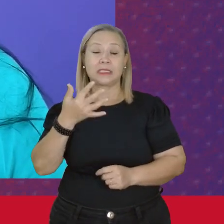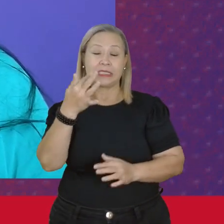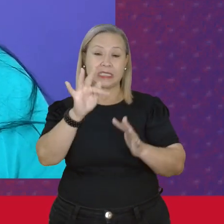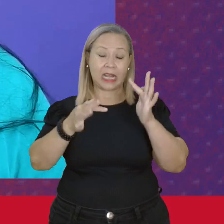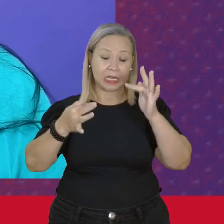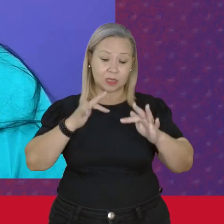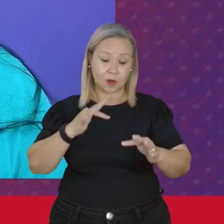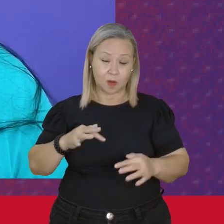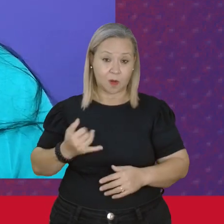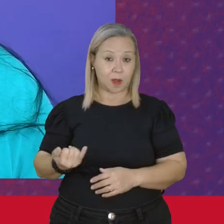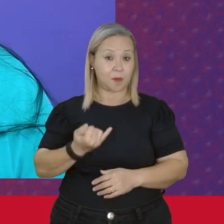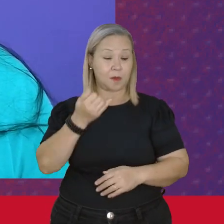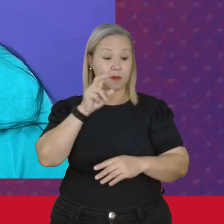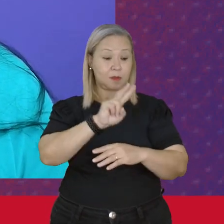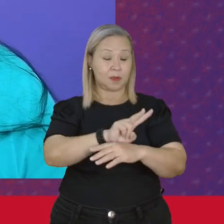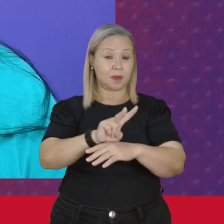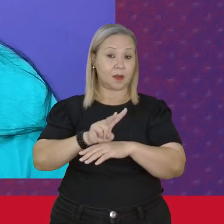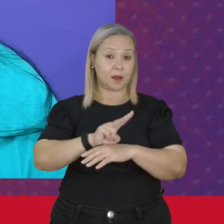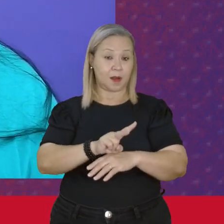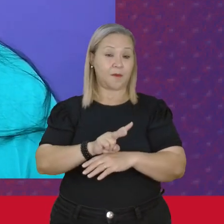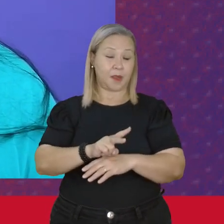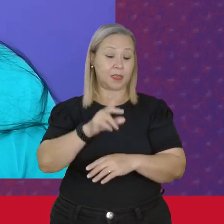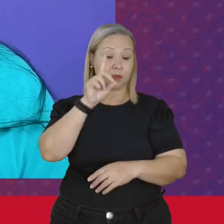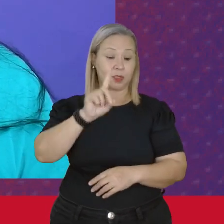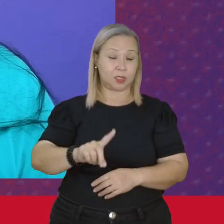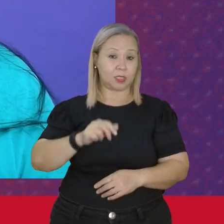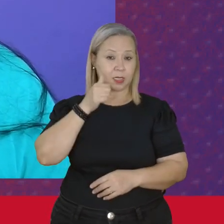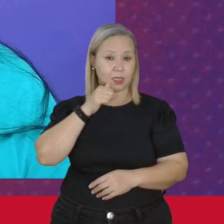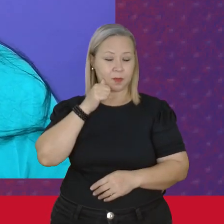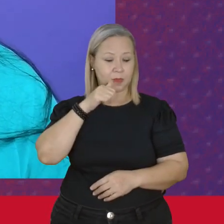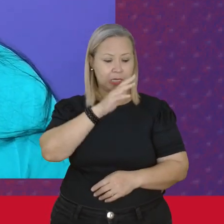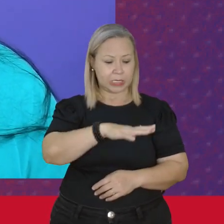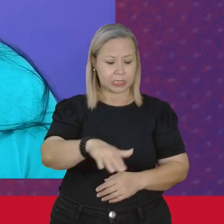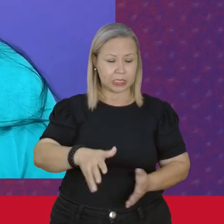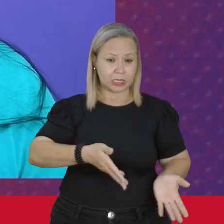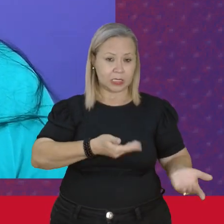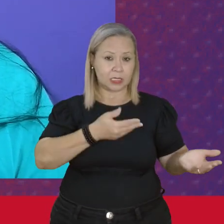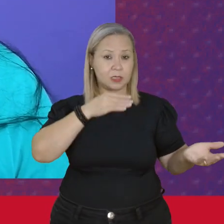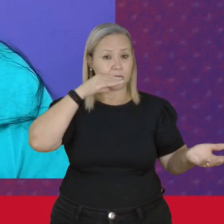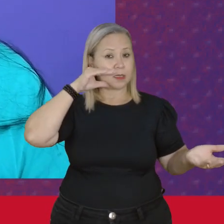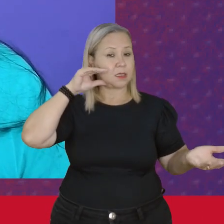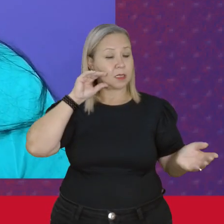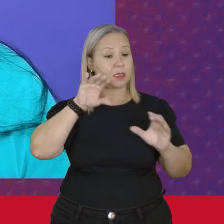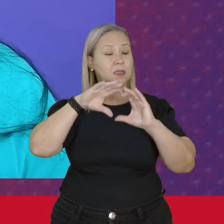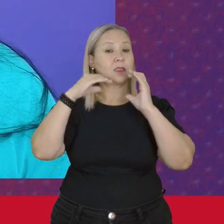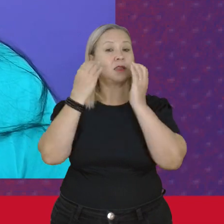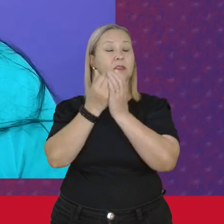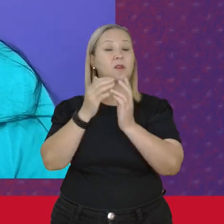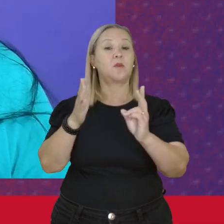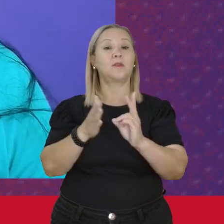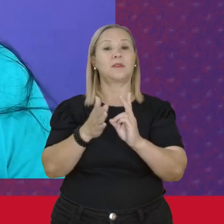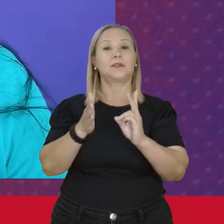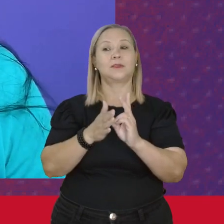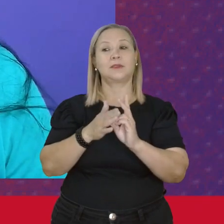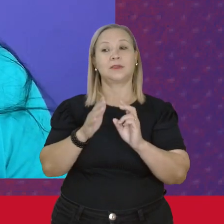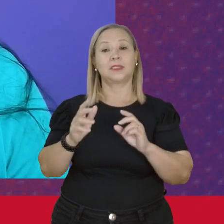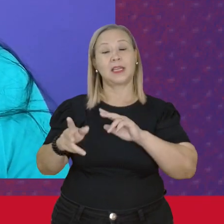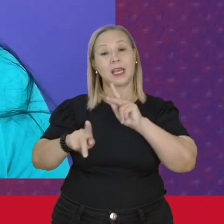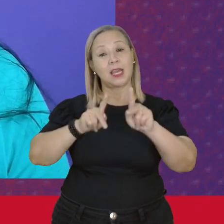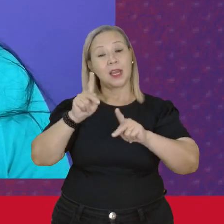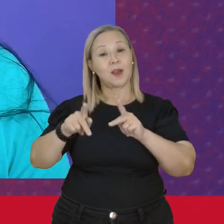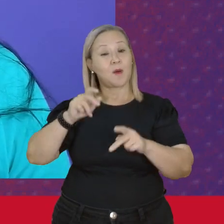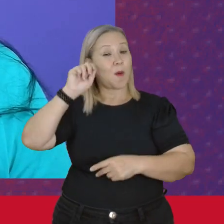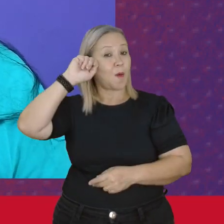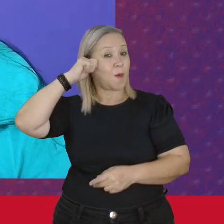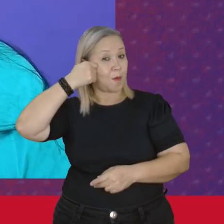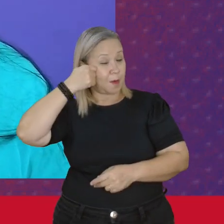defesa Dos direitos Das mulheres Das crianças Dos adolescentes Das comunidades indígenas E do povo negro